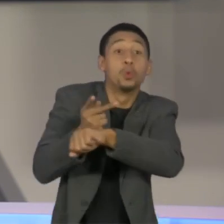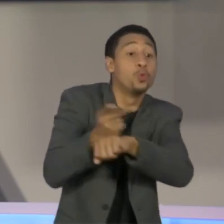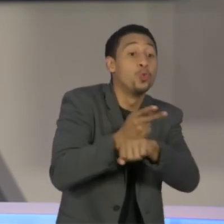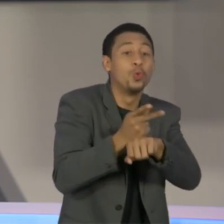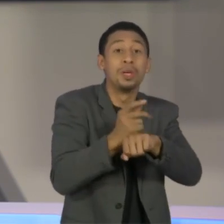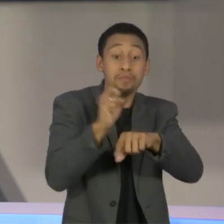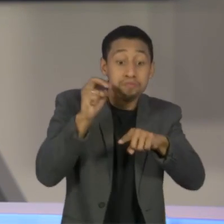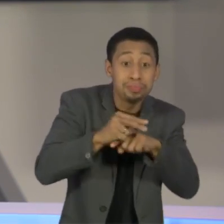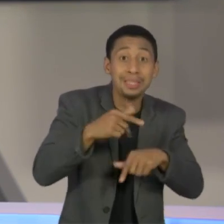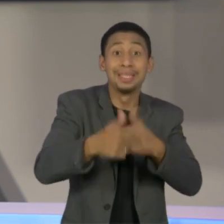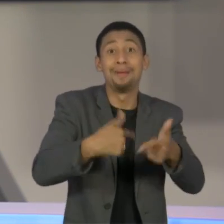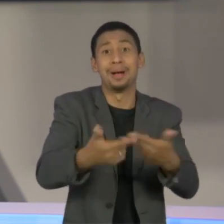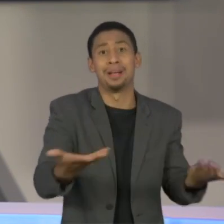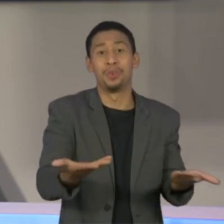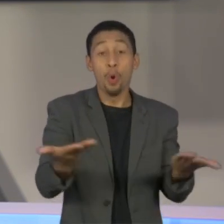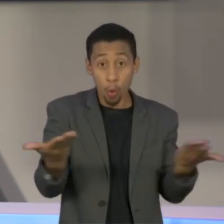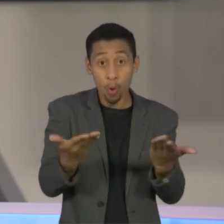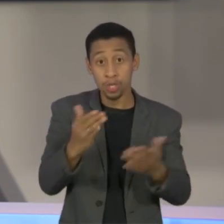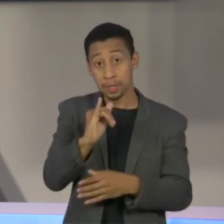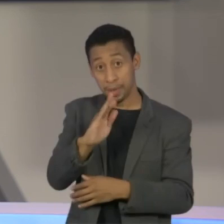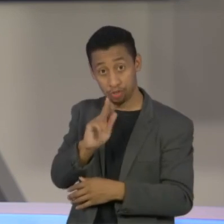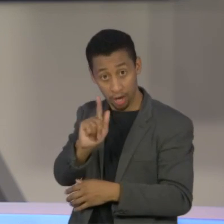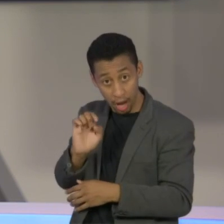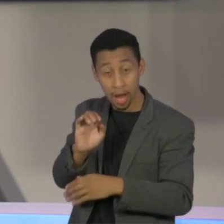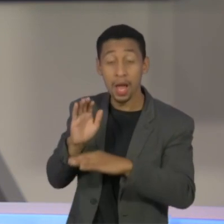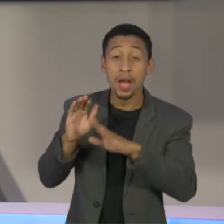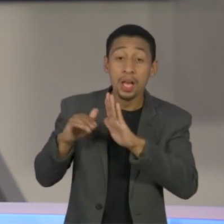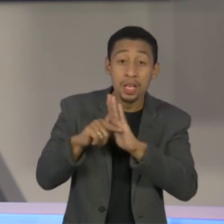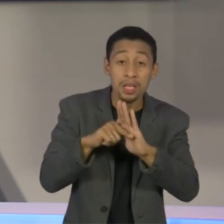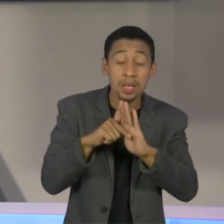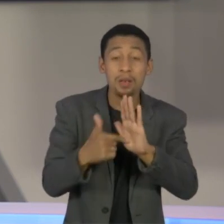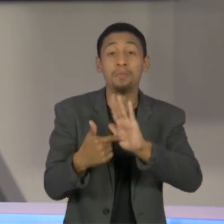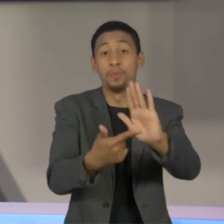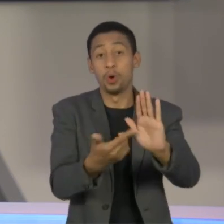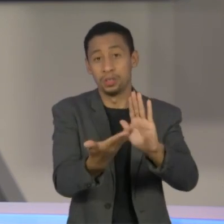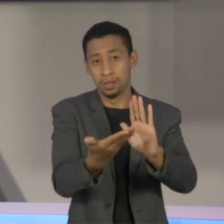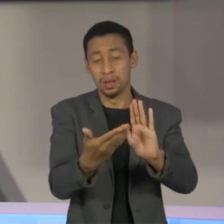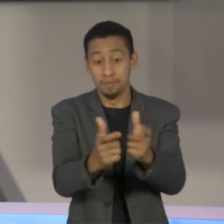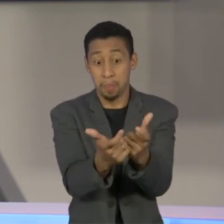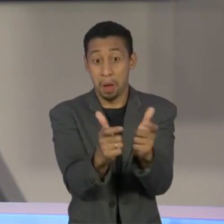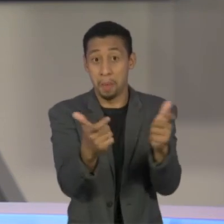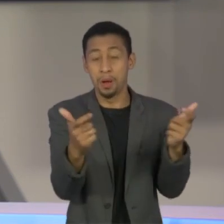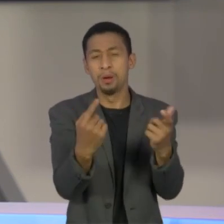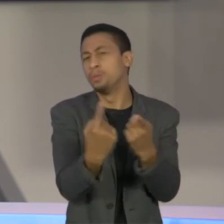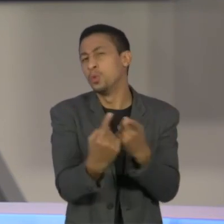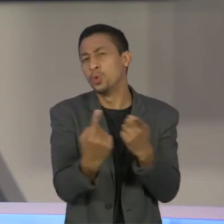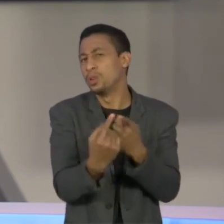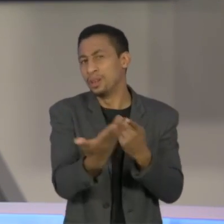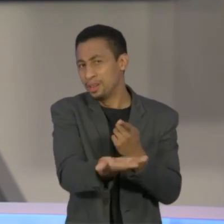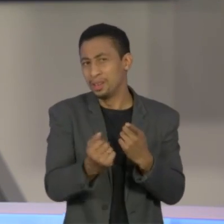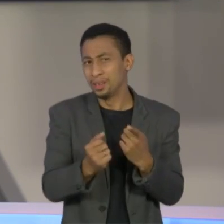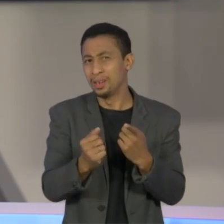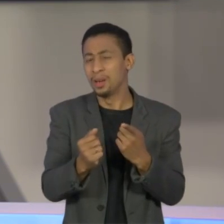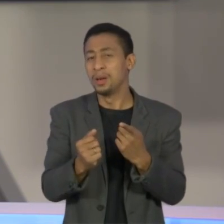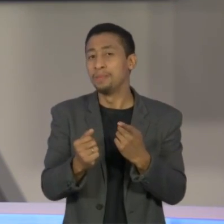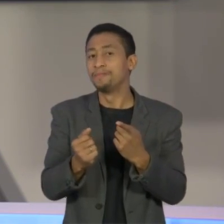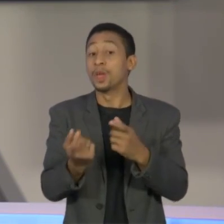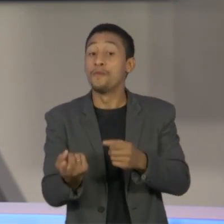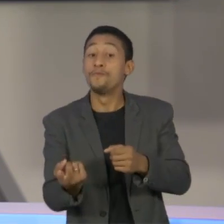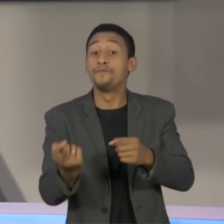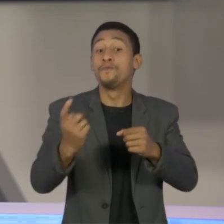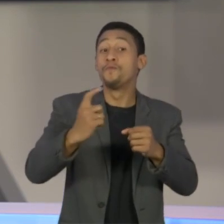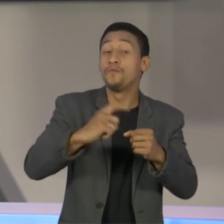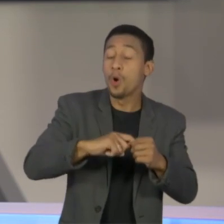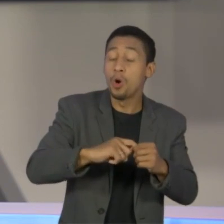divulgados hoje pelo IBGE. Os pesquisadores explicam que o aumento pode estar ligado à retomada parcial da